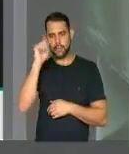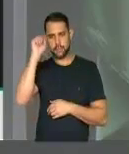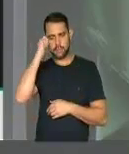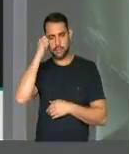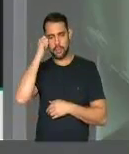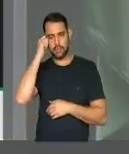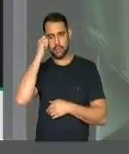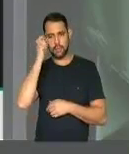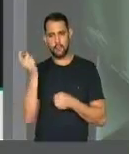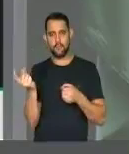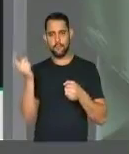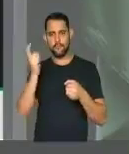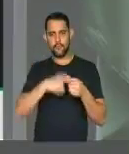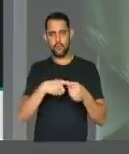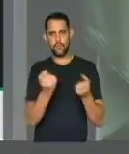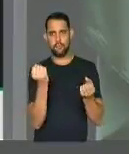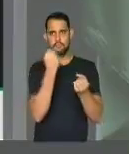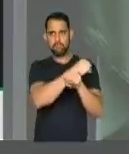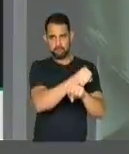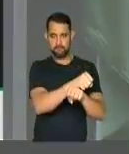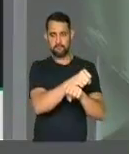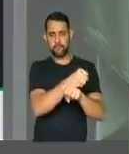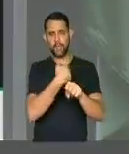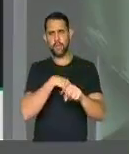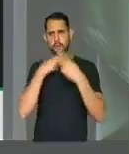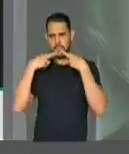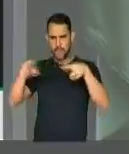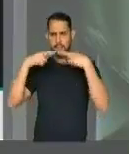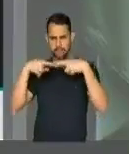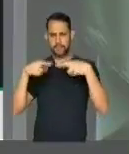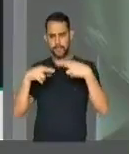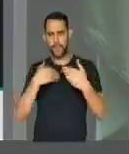negros voltem para a senzala. Nós protestamos. Muito obrigado. Obrigado.